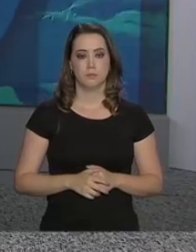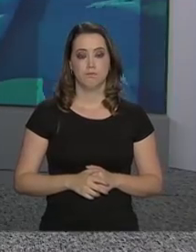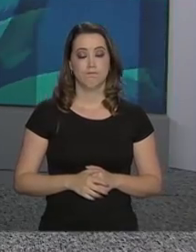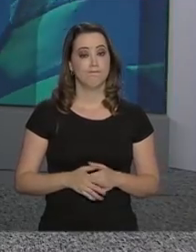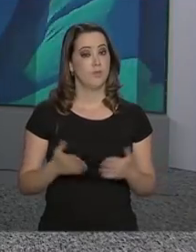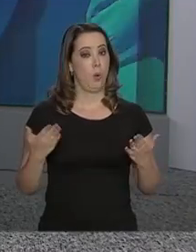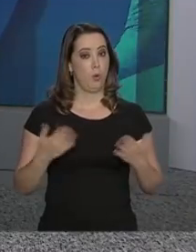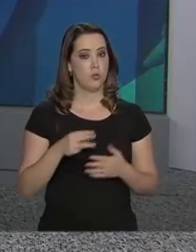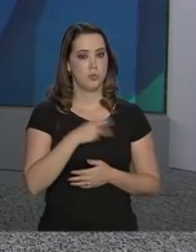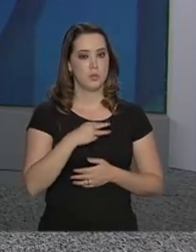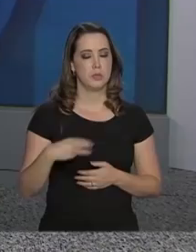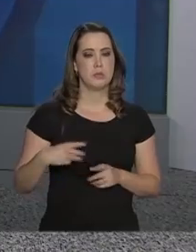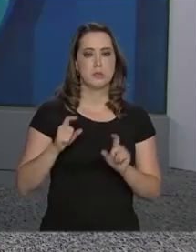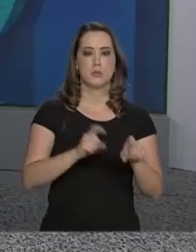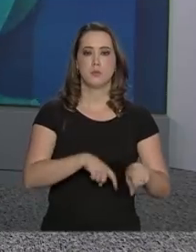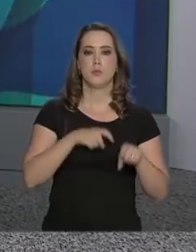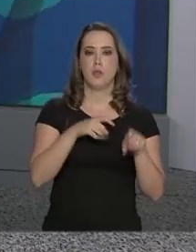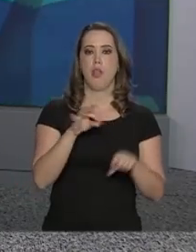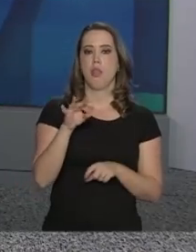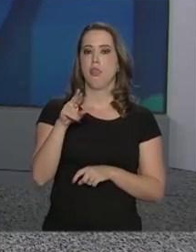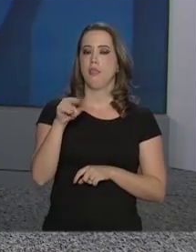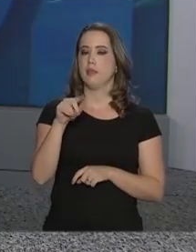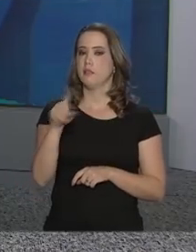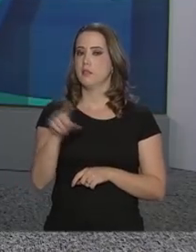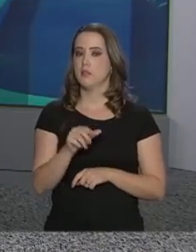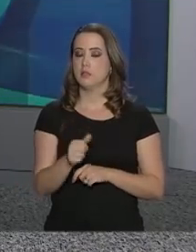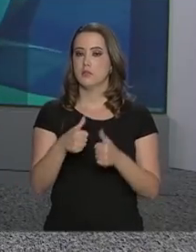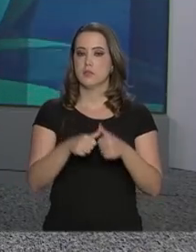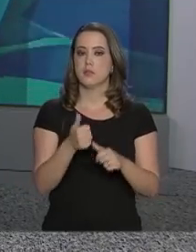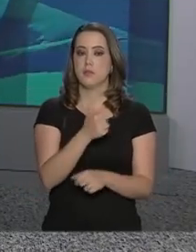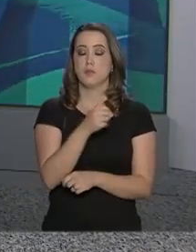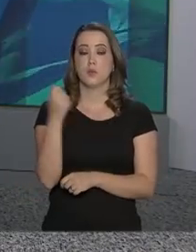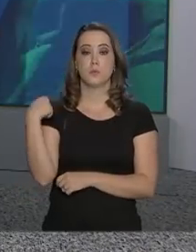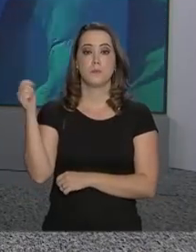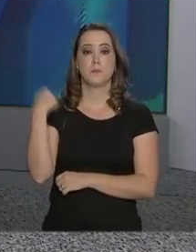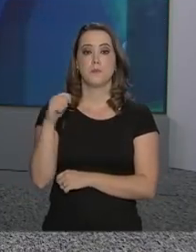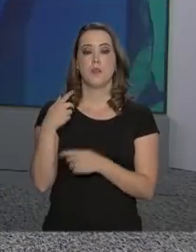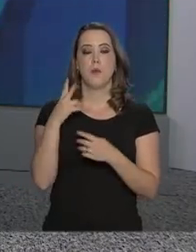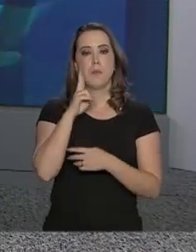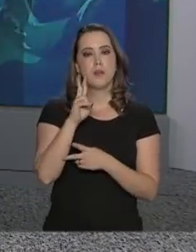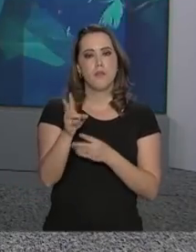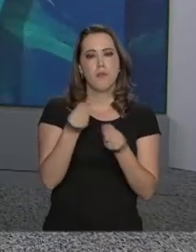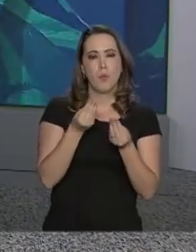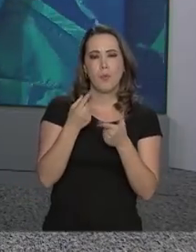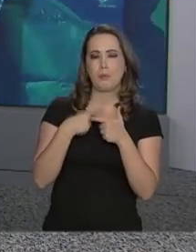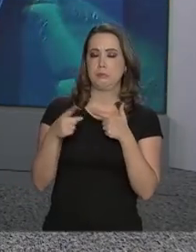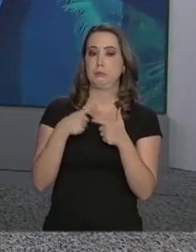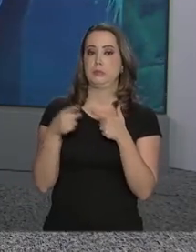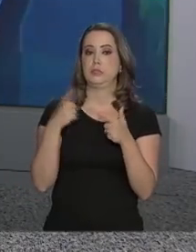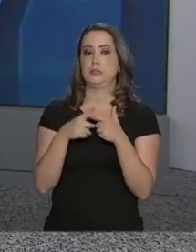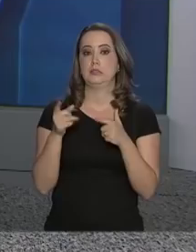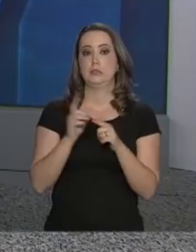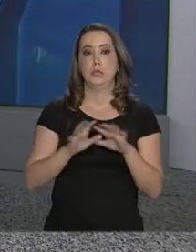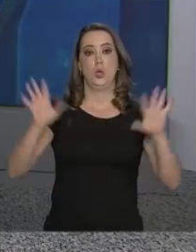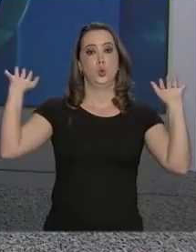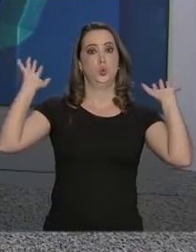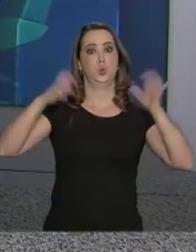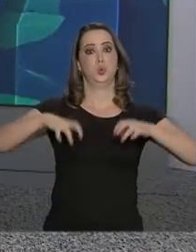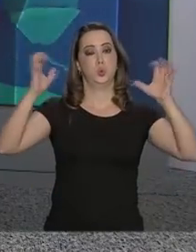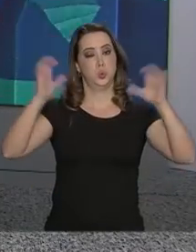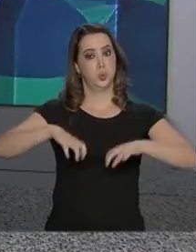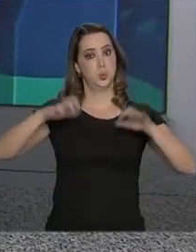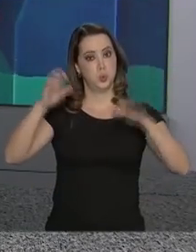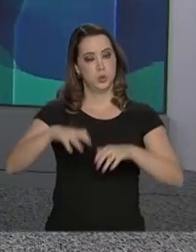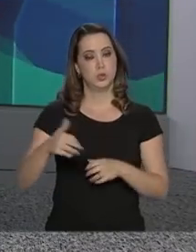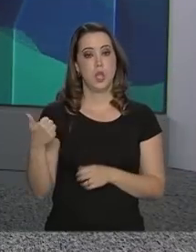E hoje a ministra da Agricultura, Tereza Cristina, esteve no Rio Grande do Sul para avaliar os estragos causados pelo excesso de